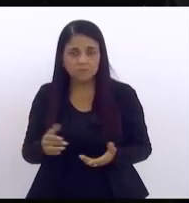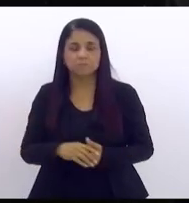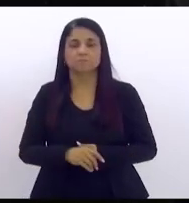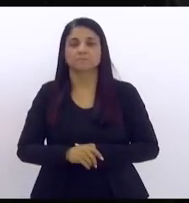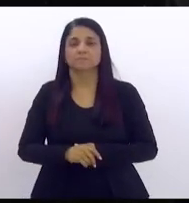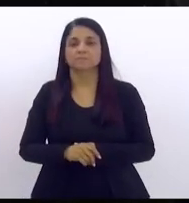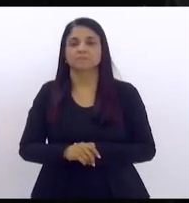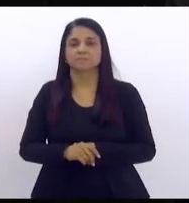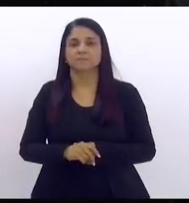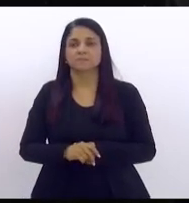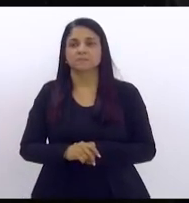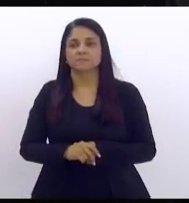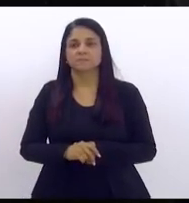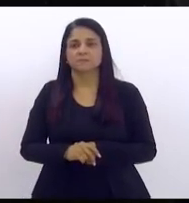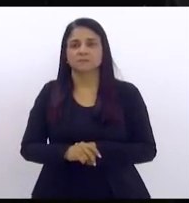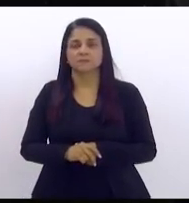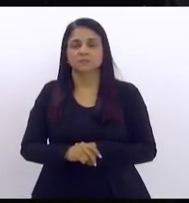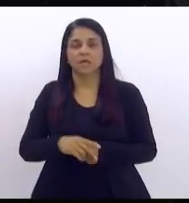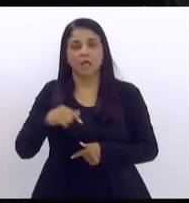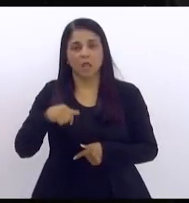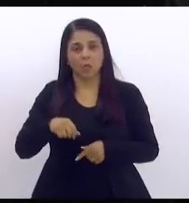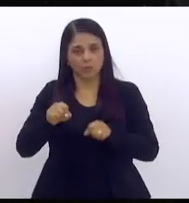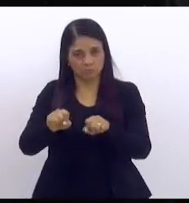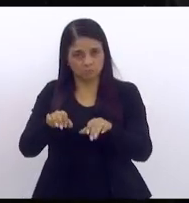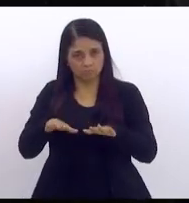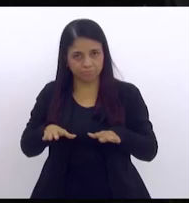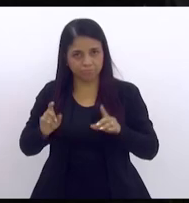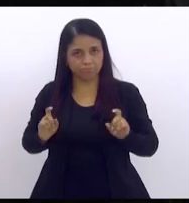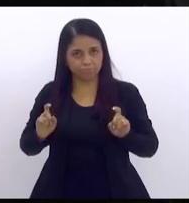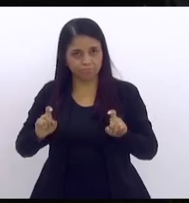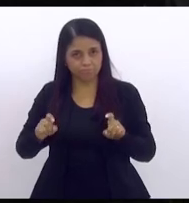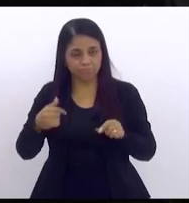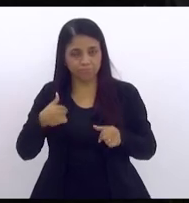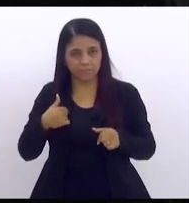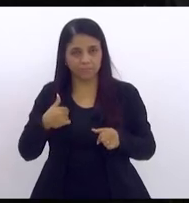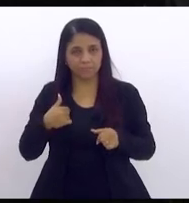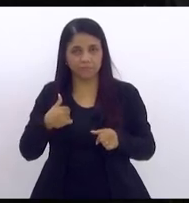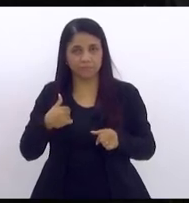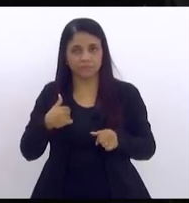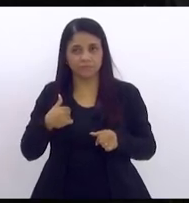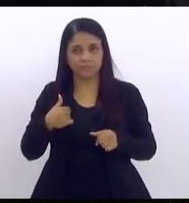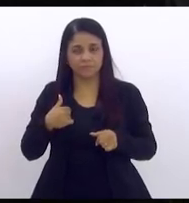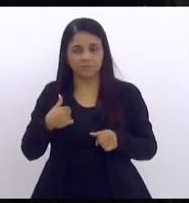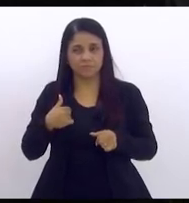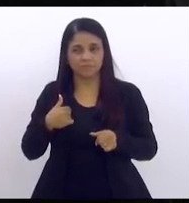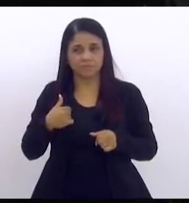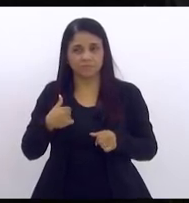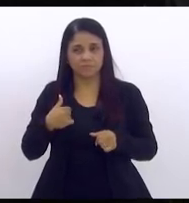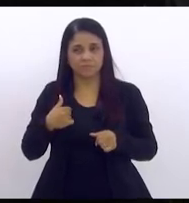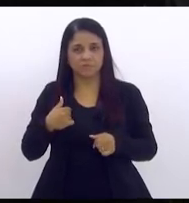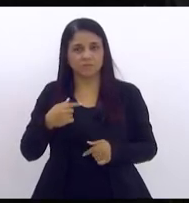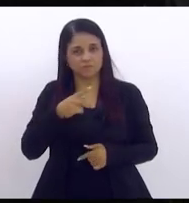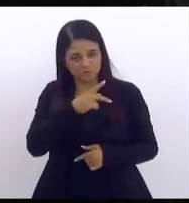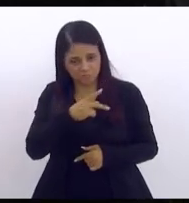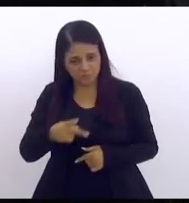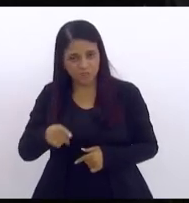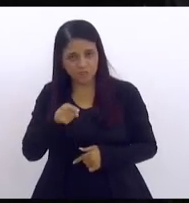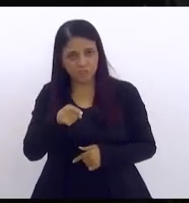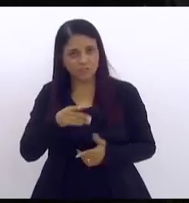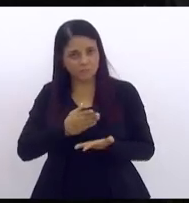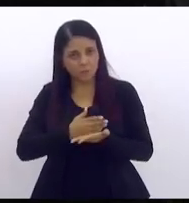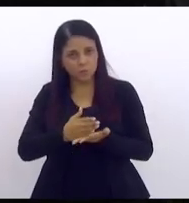eu não tento aqui no parlamento e o senhor preside praticamente todos os trabalhos